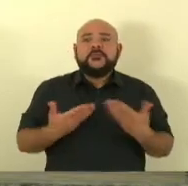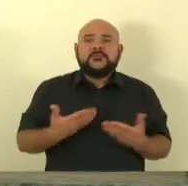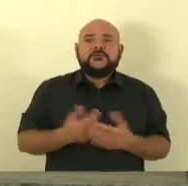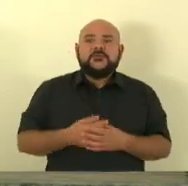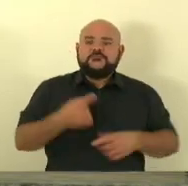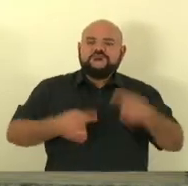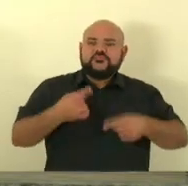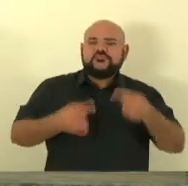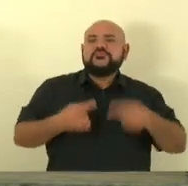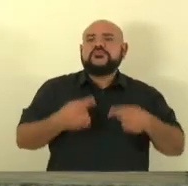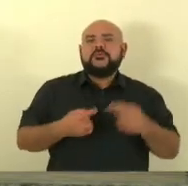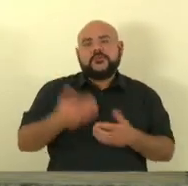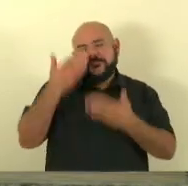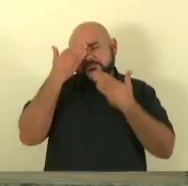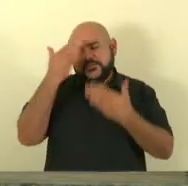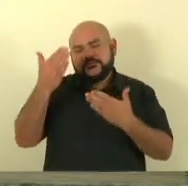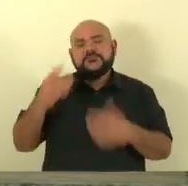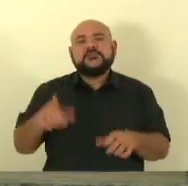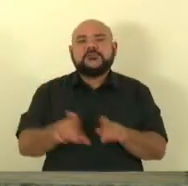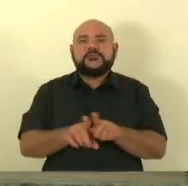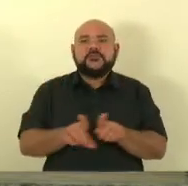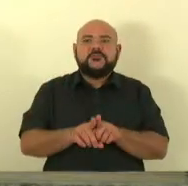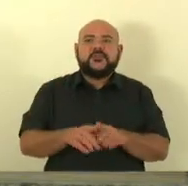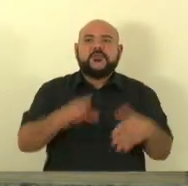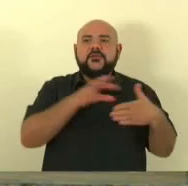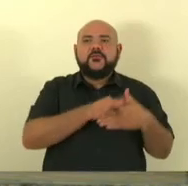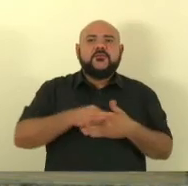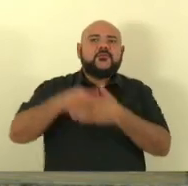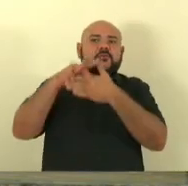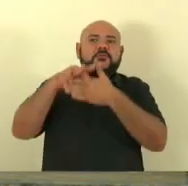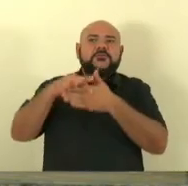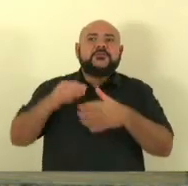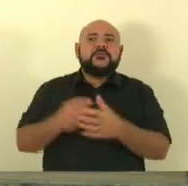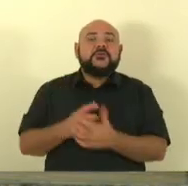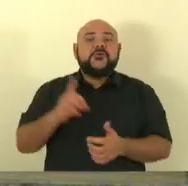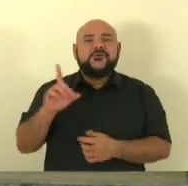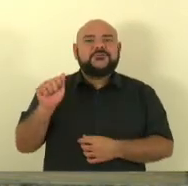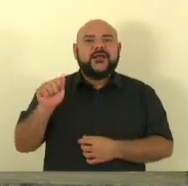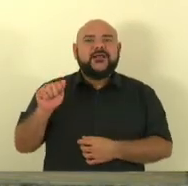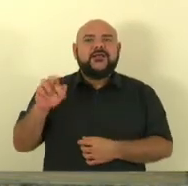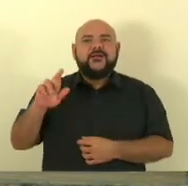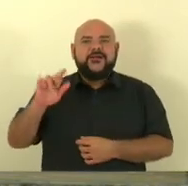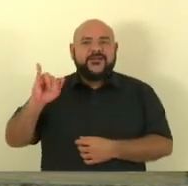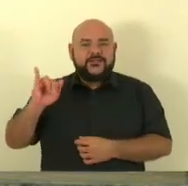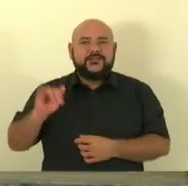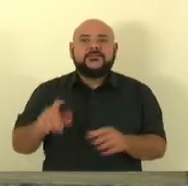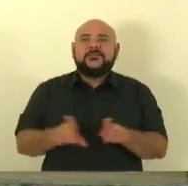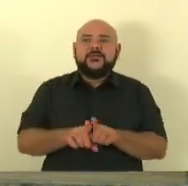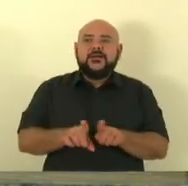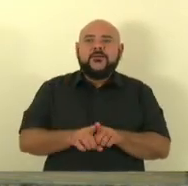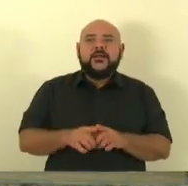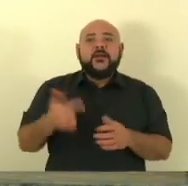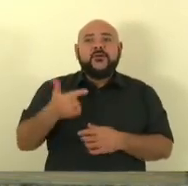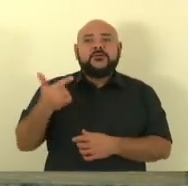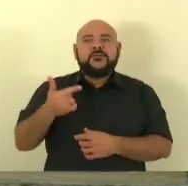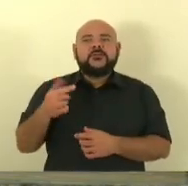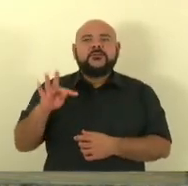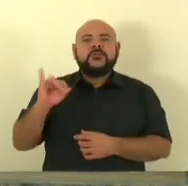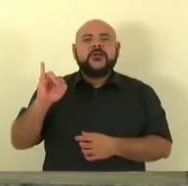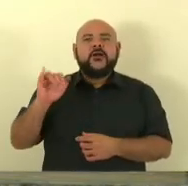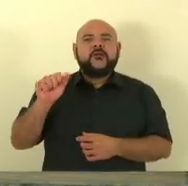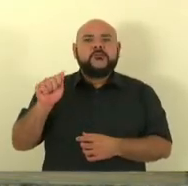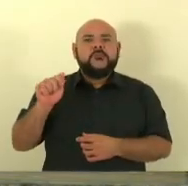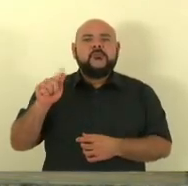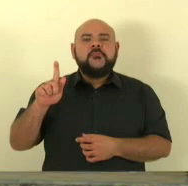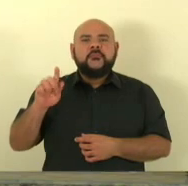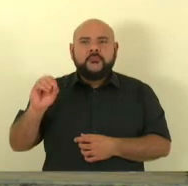e agradecer também ao líder do governo, deputado Dari Pagum, como também o vice-líder, deputado Tiago Hoffman. Mantido o